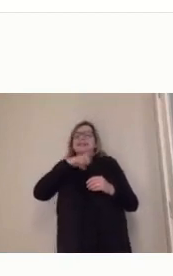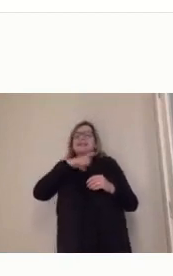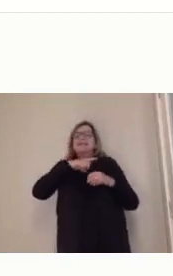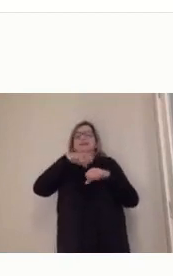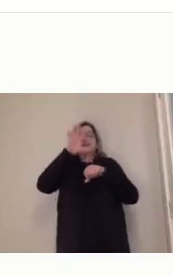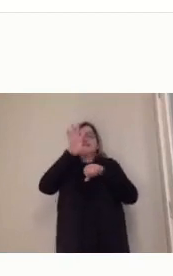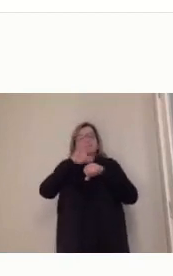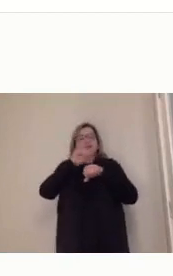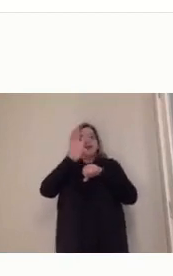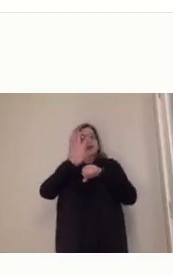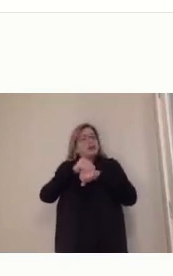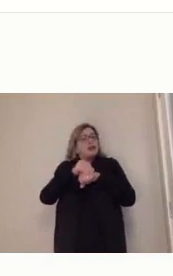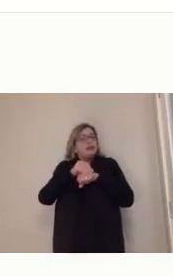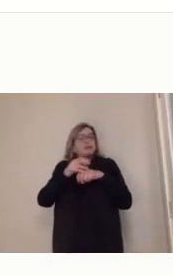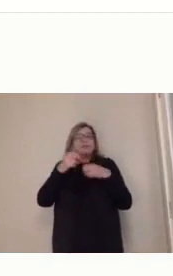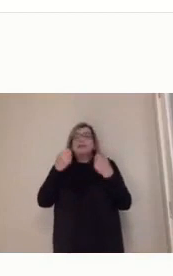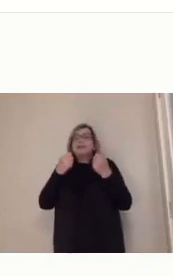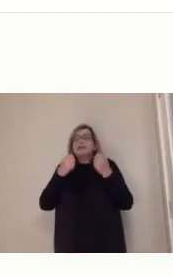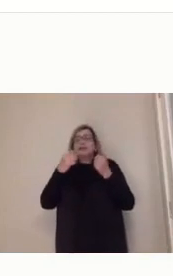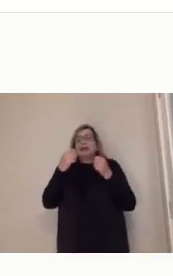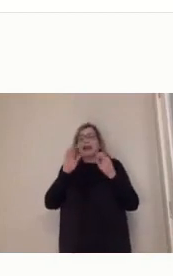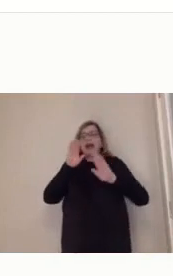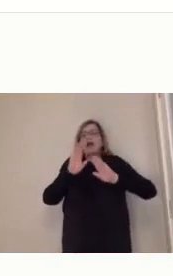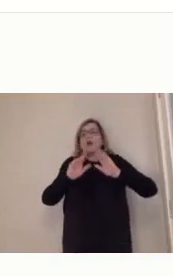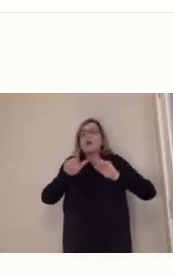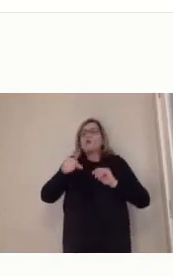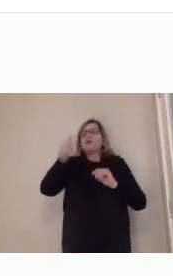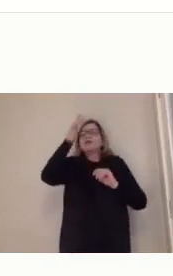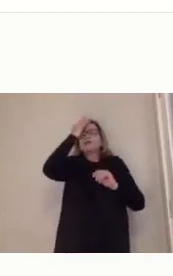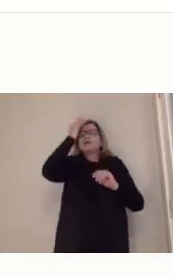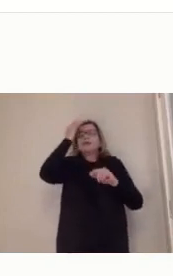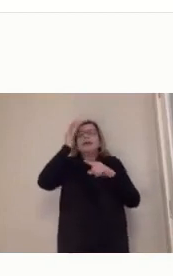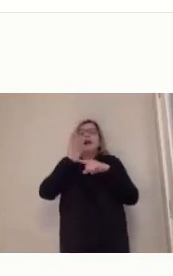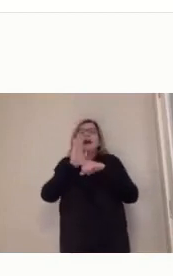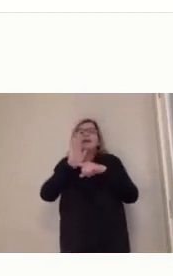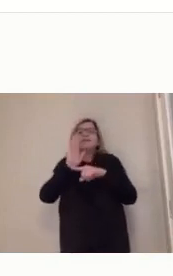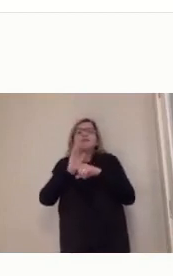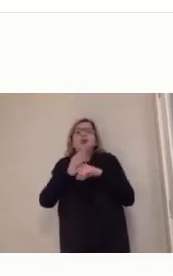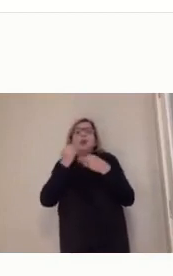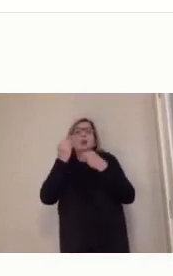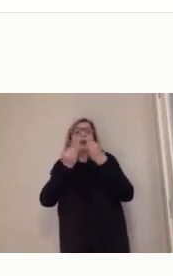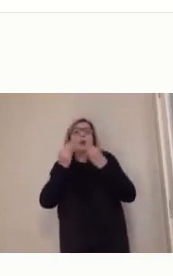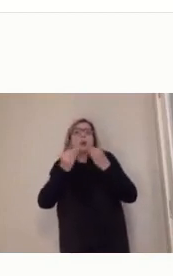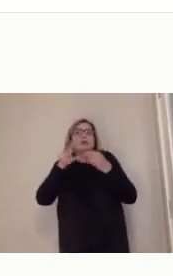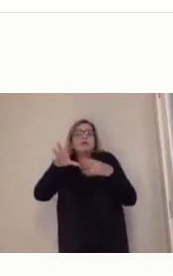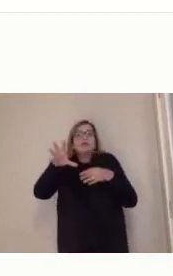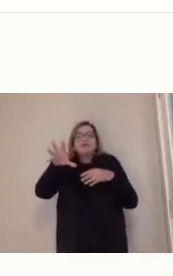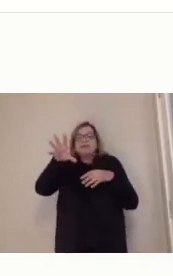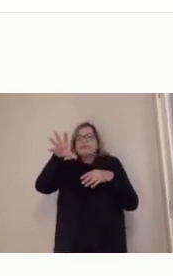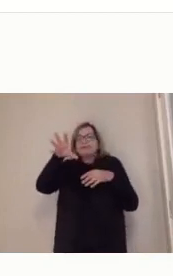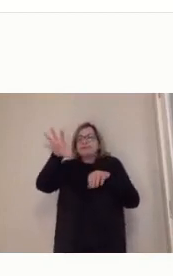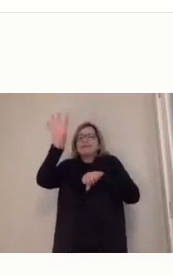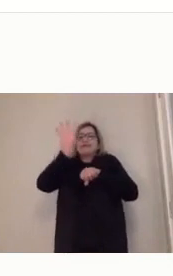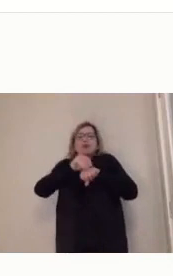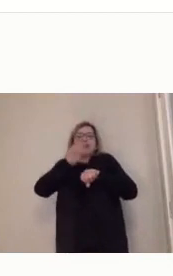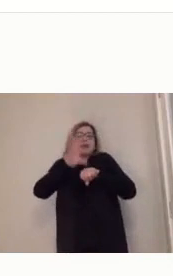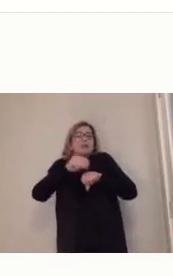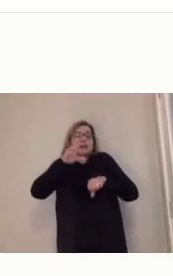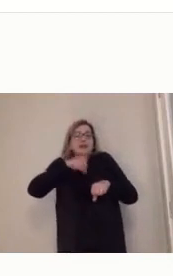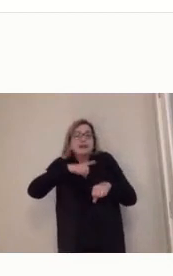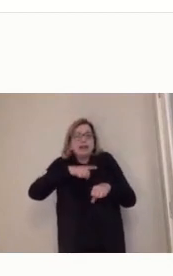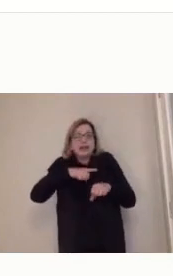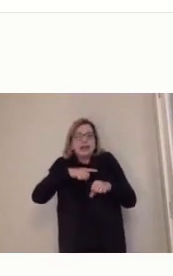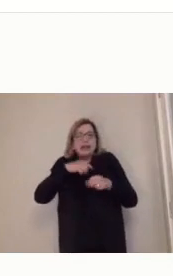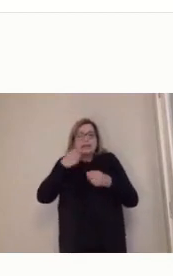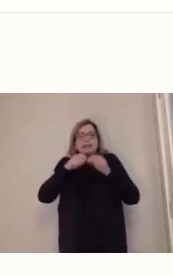buscar essa trilha de conhecimento, a decifrar coisas boas e coisas ruins que tem na internet. Tem muita coisa ruim na internet também,